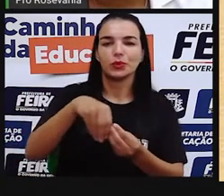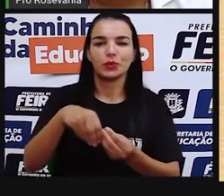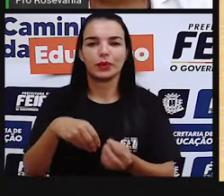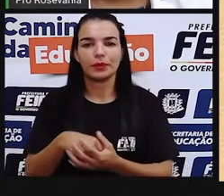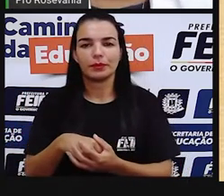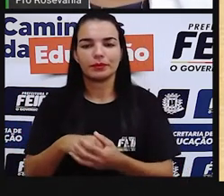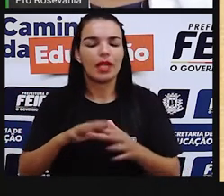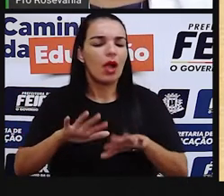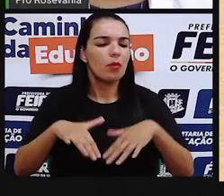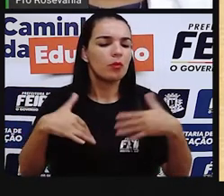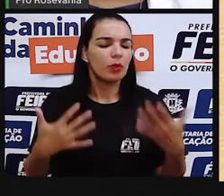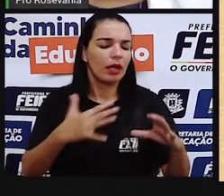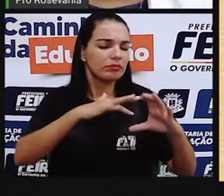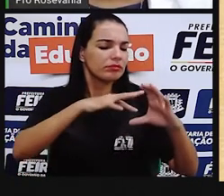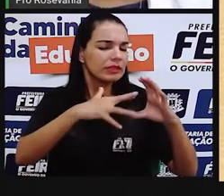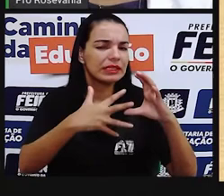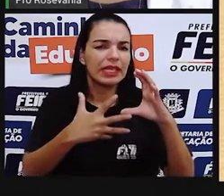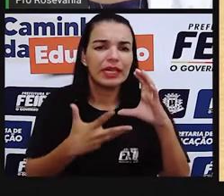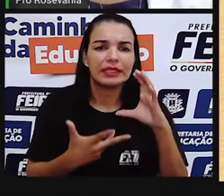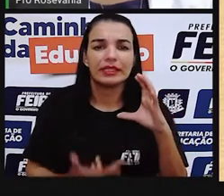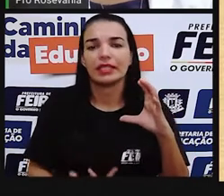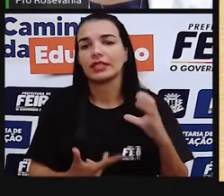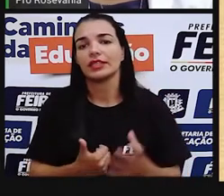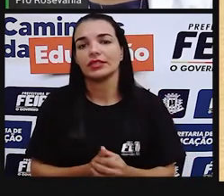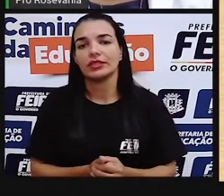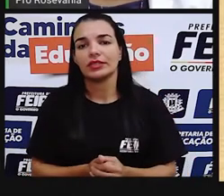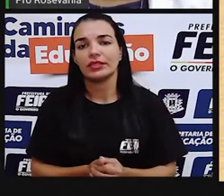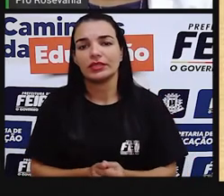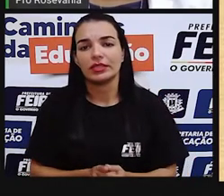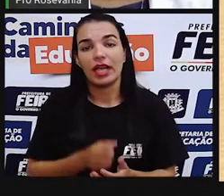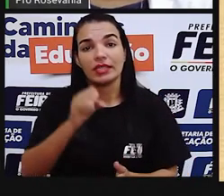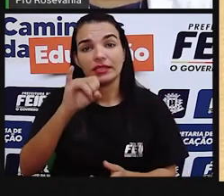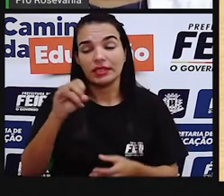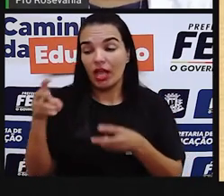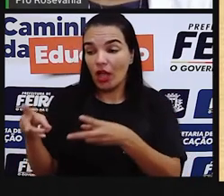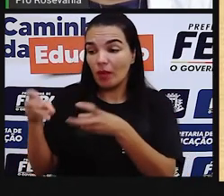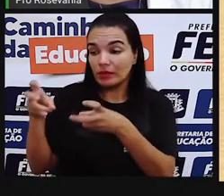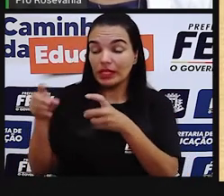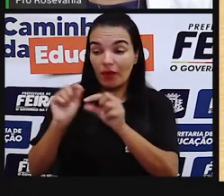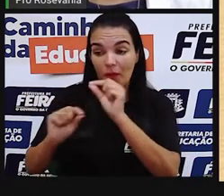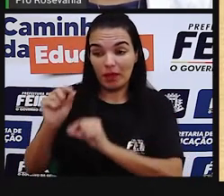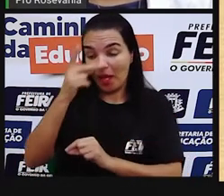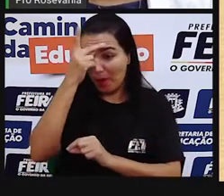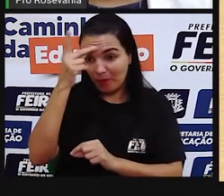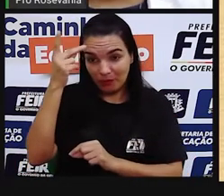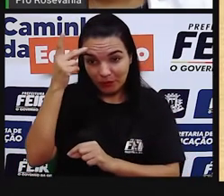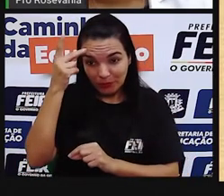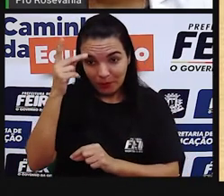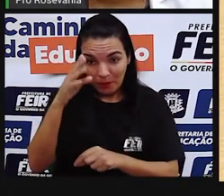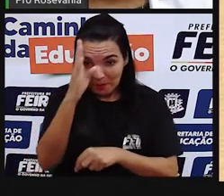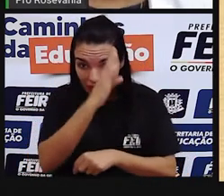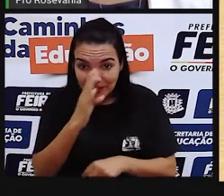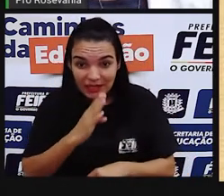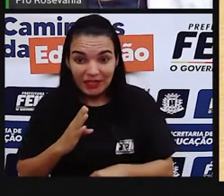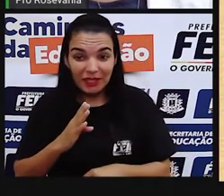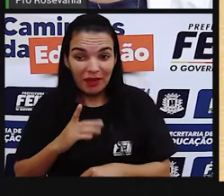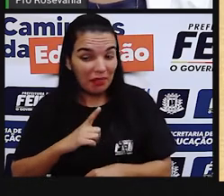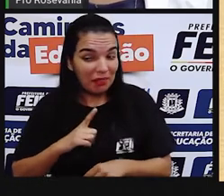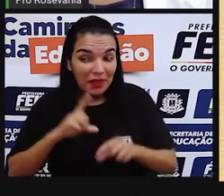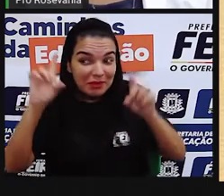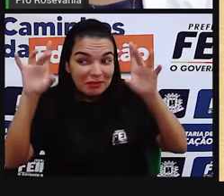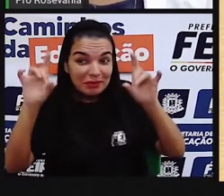características que você observar o povo brasileiro? É só para criar essa pergunta do mundo,